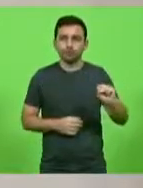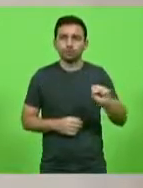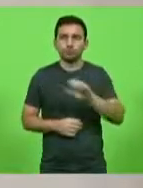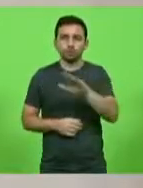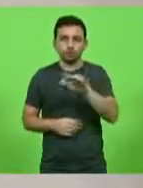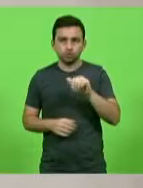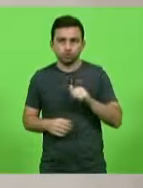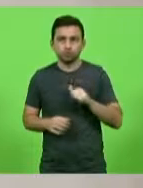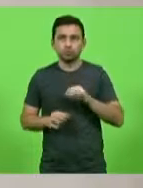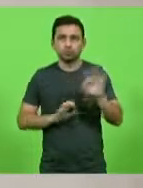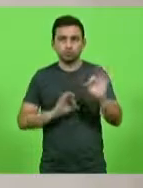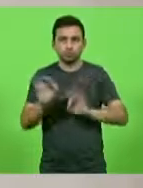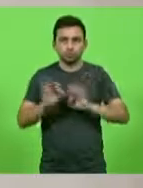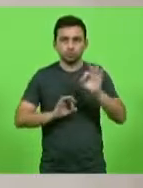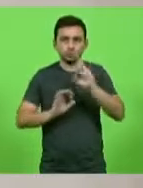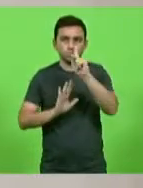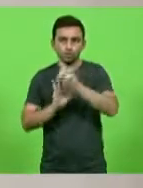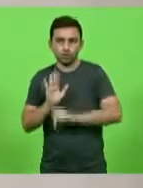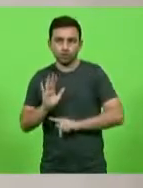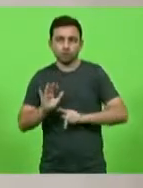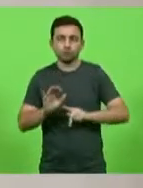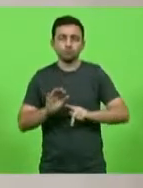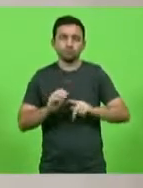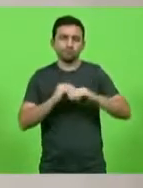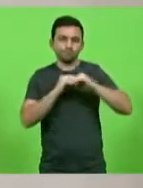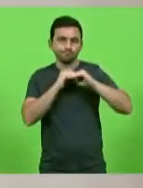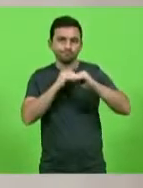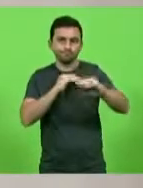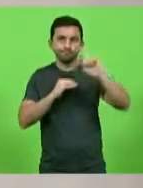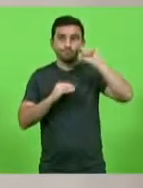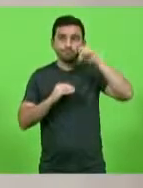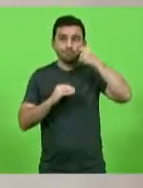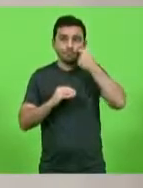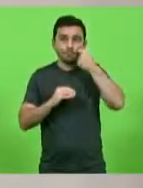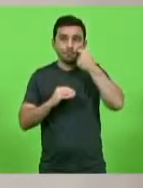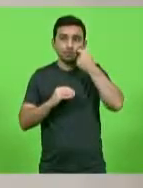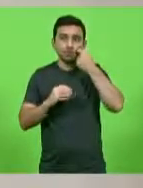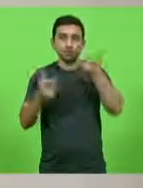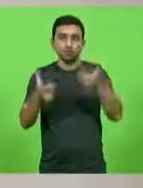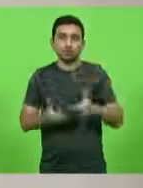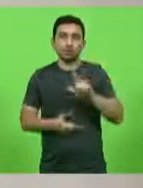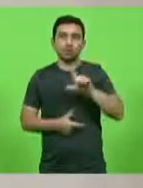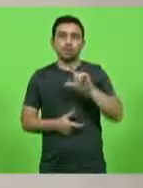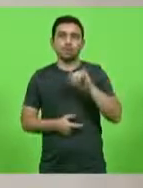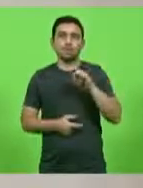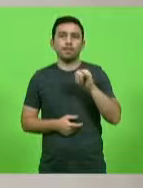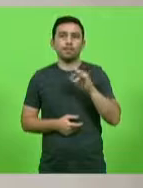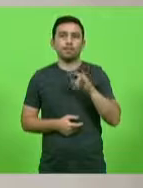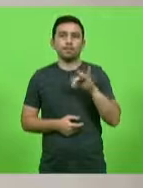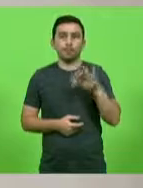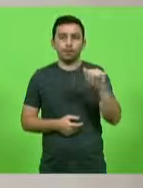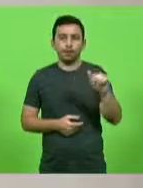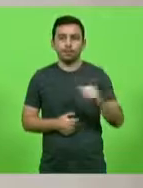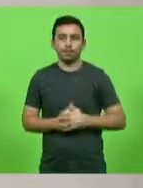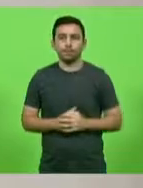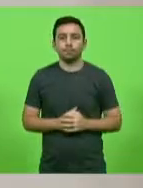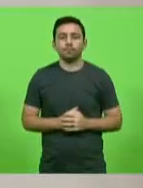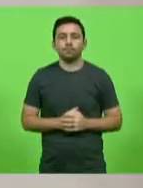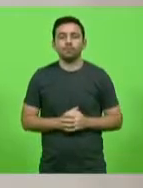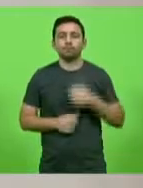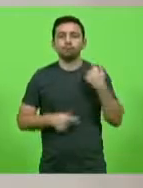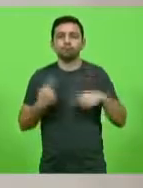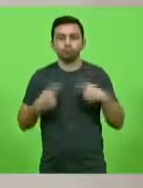projeto de pavimentação asfáltica da Estrada Geral de Limeira Alta. Em discussão.